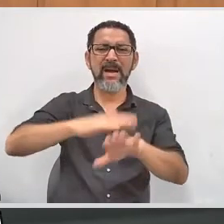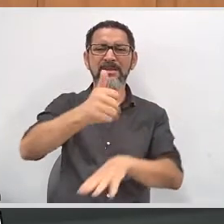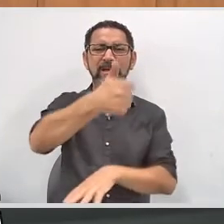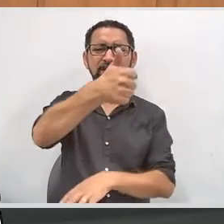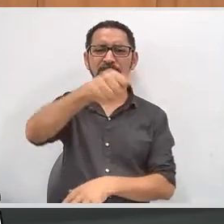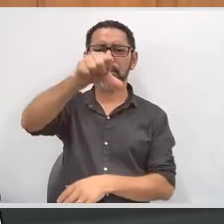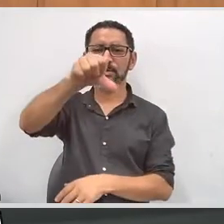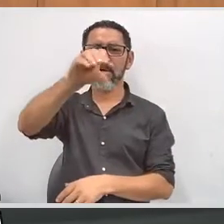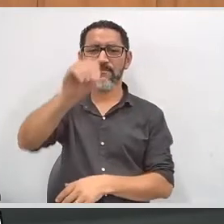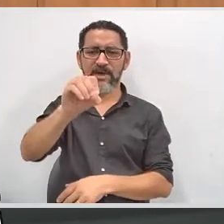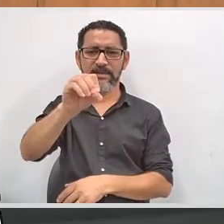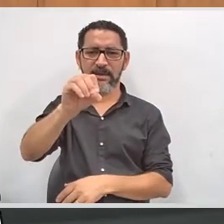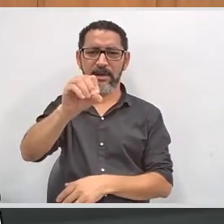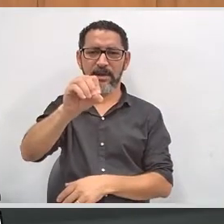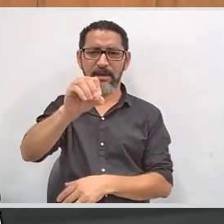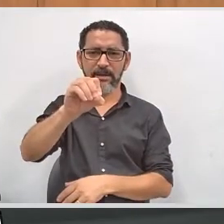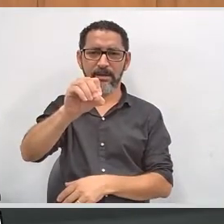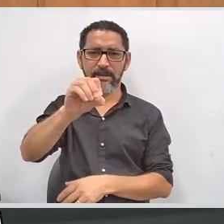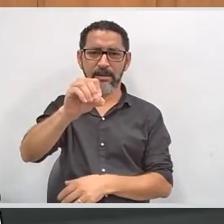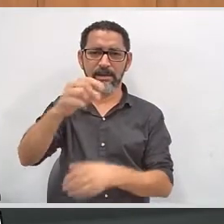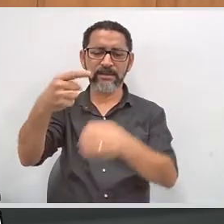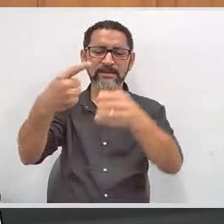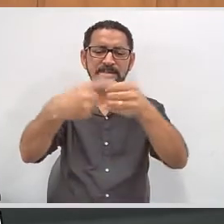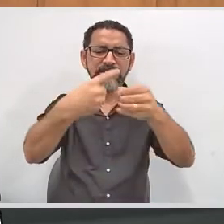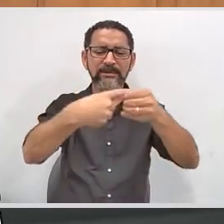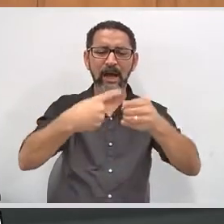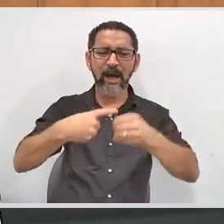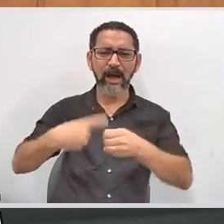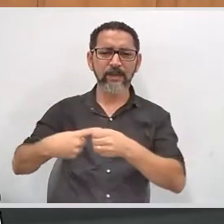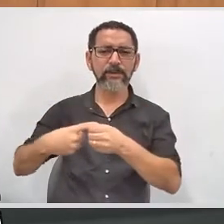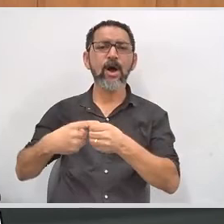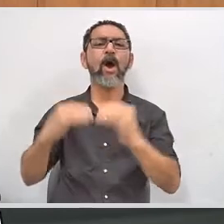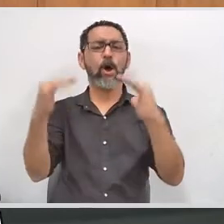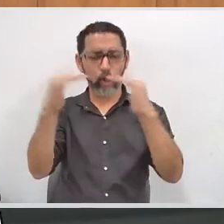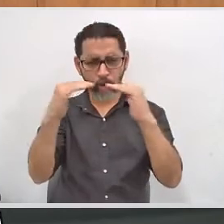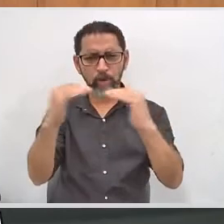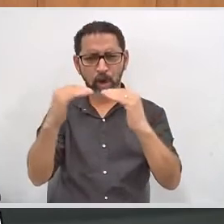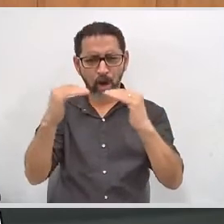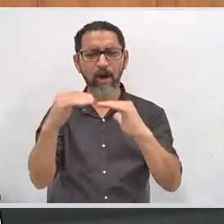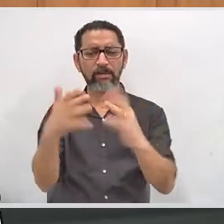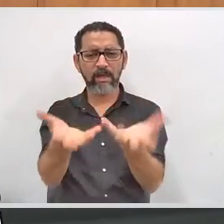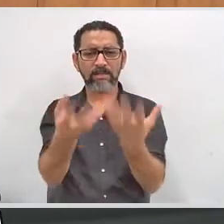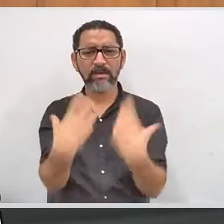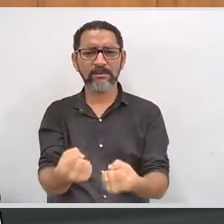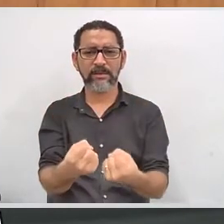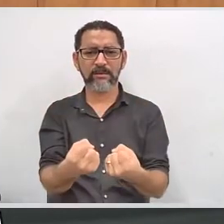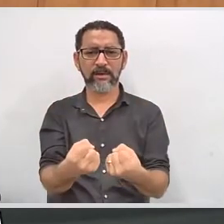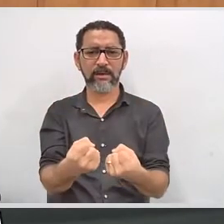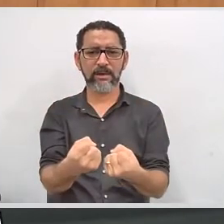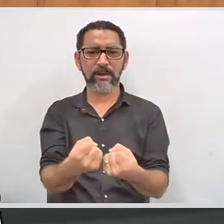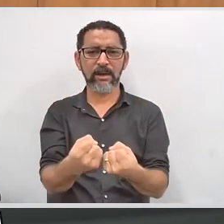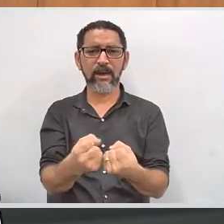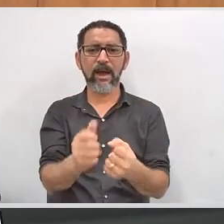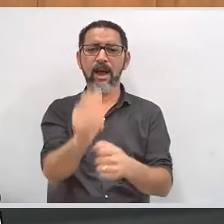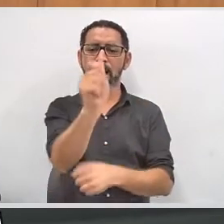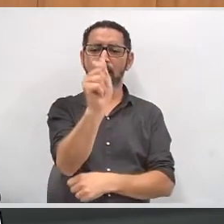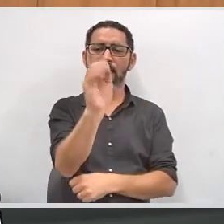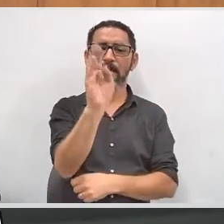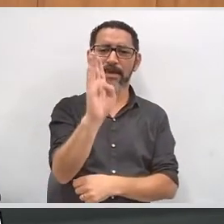municípios firmaram termos de cooperação voltados ao atendimento dessa demanda para atender as normas do BNT.